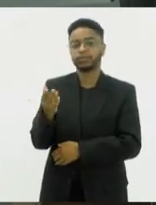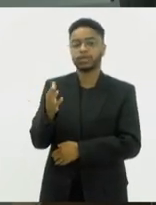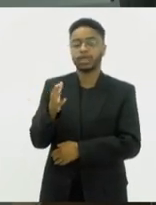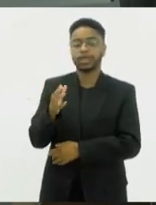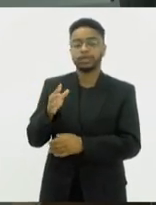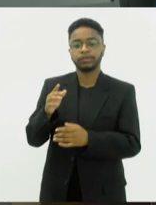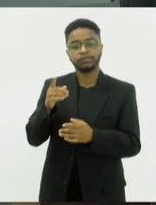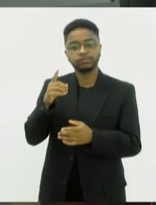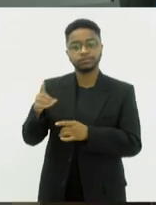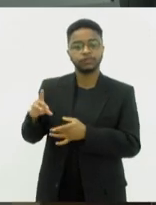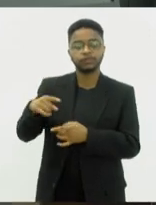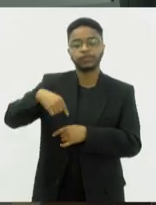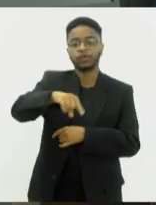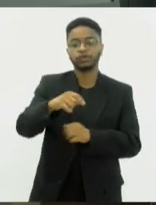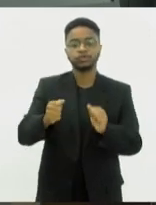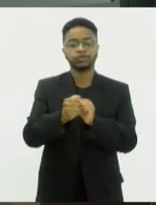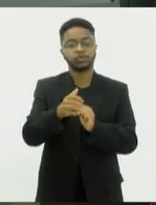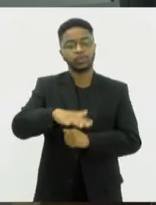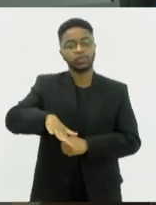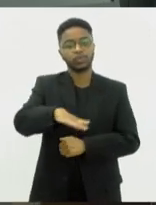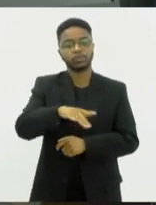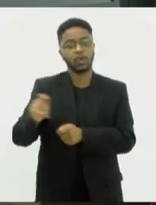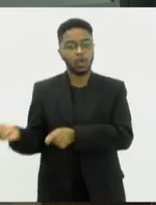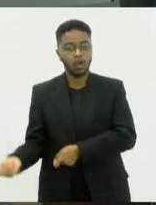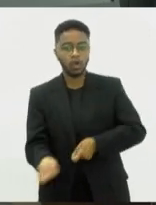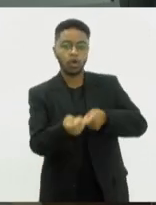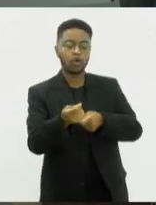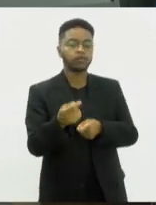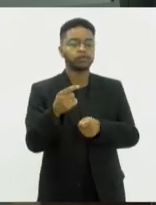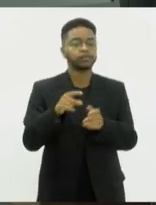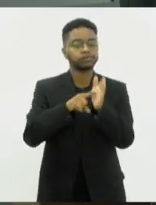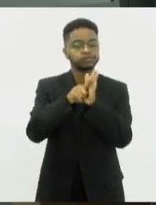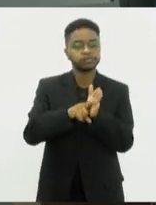que está no campo de golfe. Bom dia para você, Paulo Vítor!